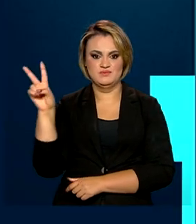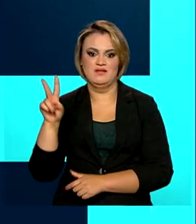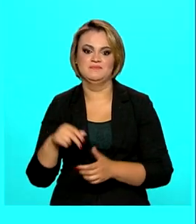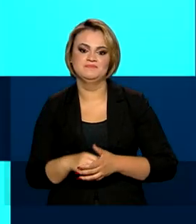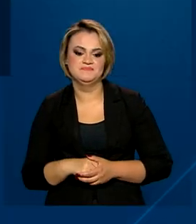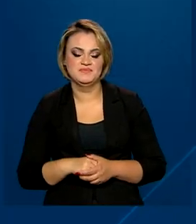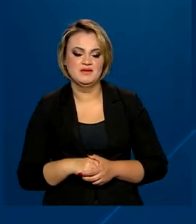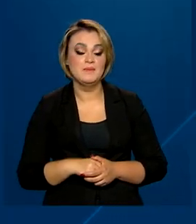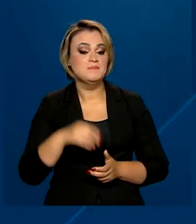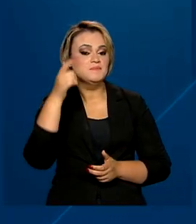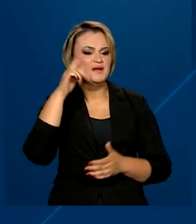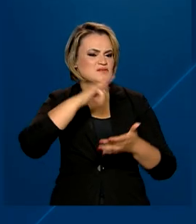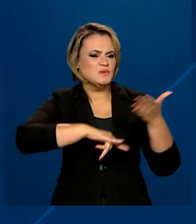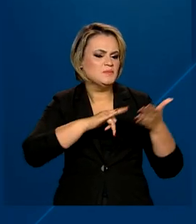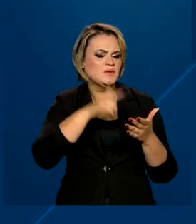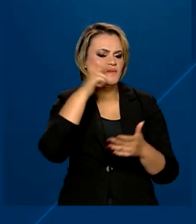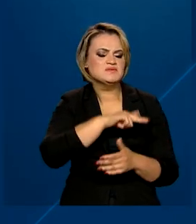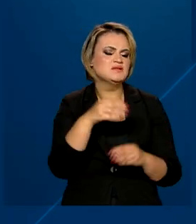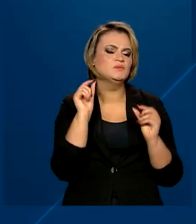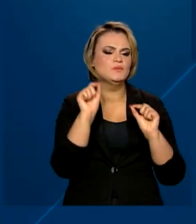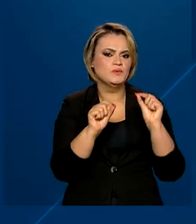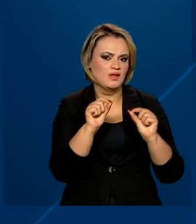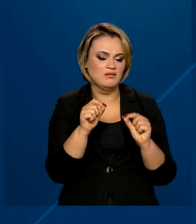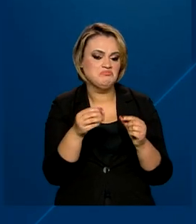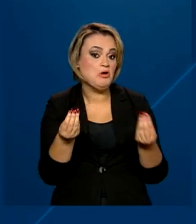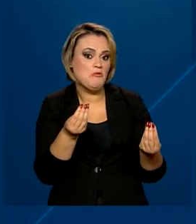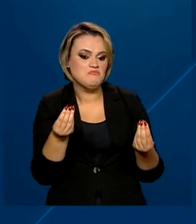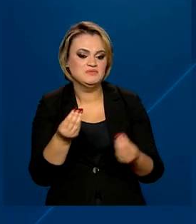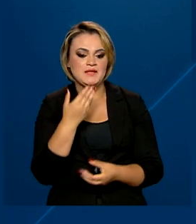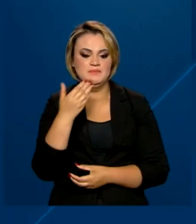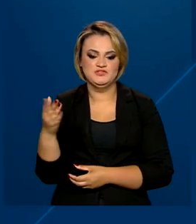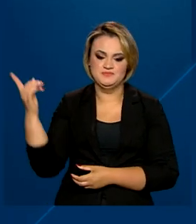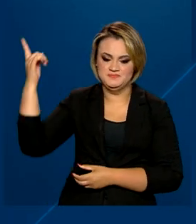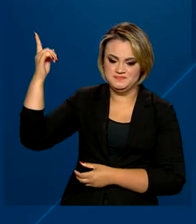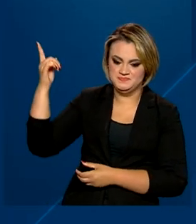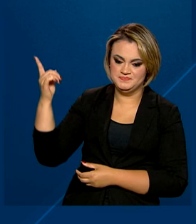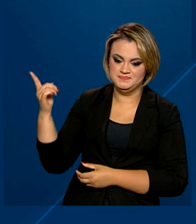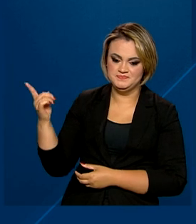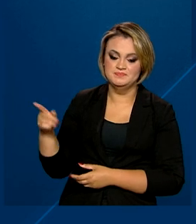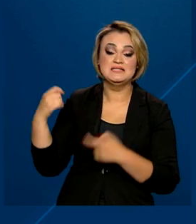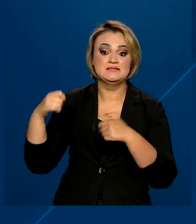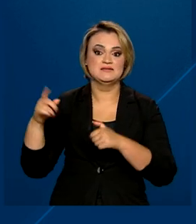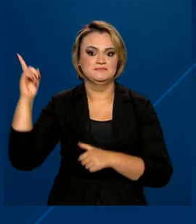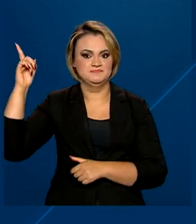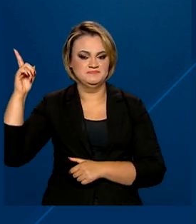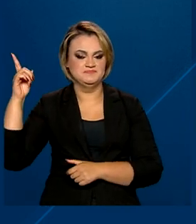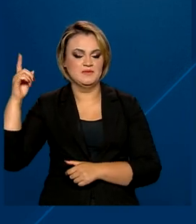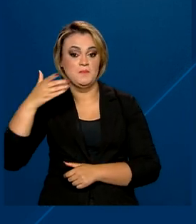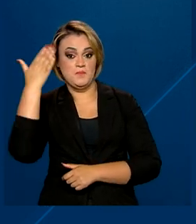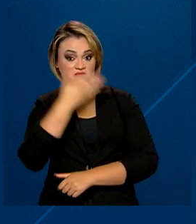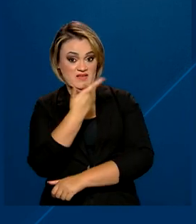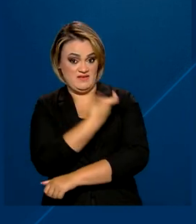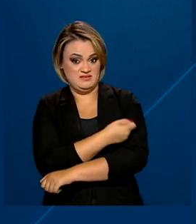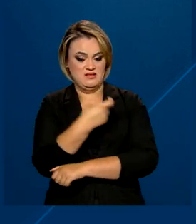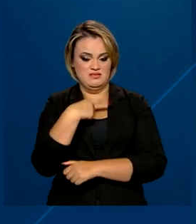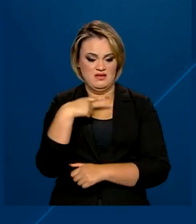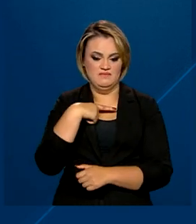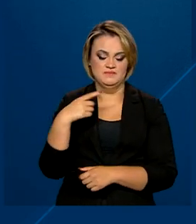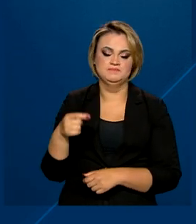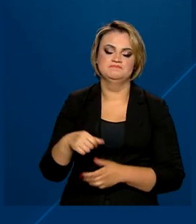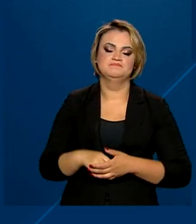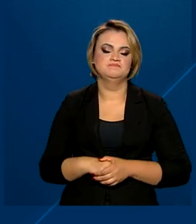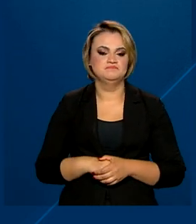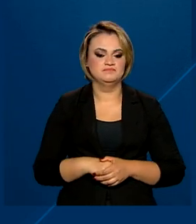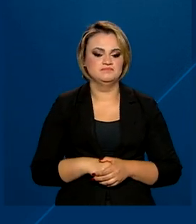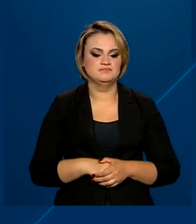Para conseguir o documento, é preciso anexar no pedido a carteira de vacinação com a vacina para raiva, dentro da